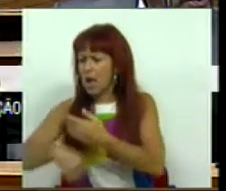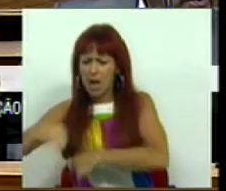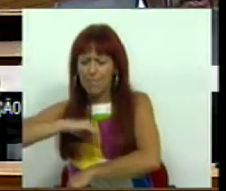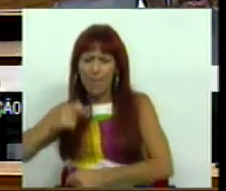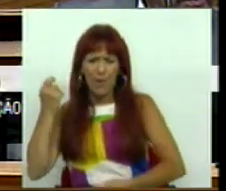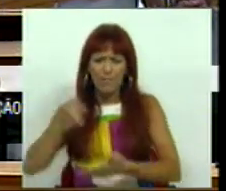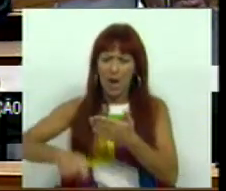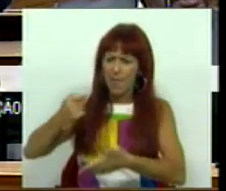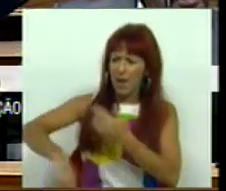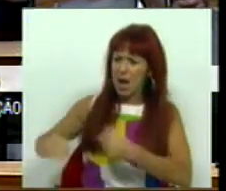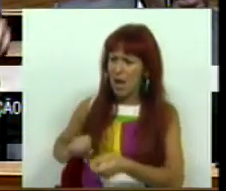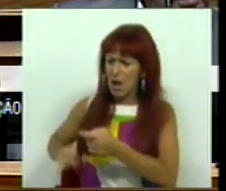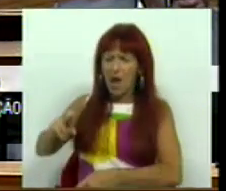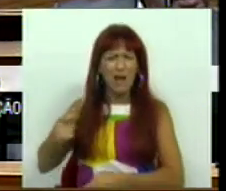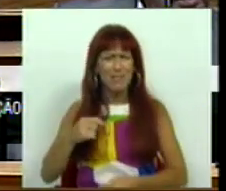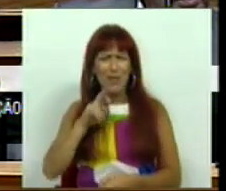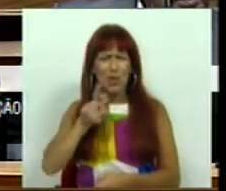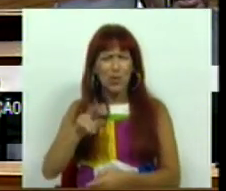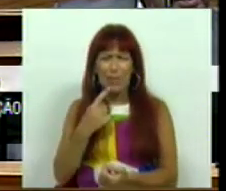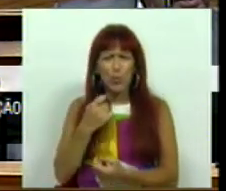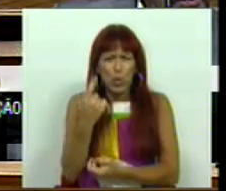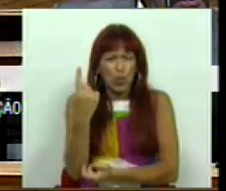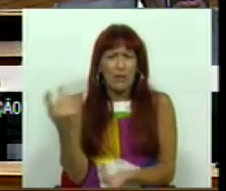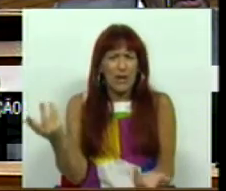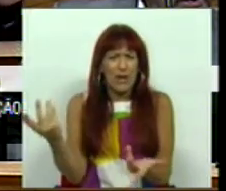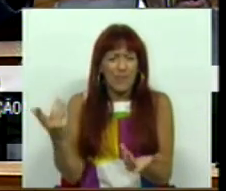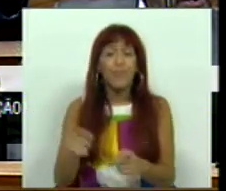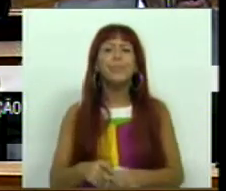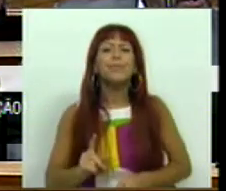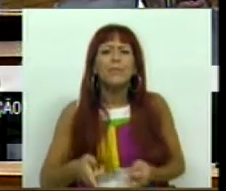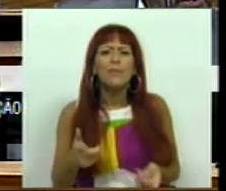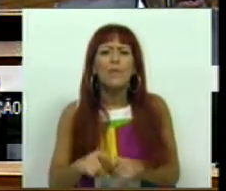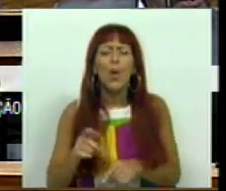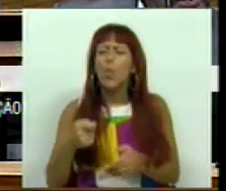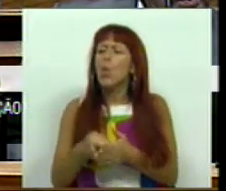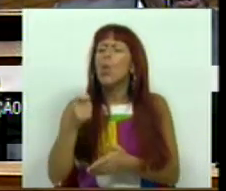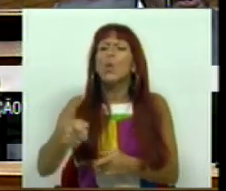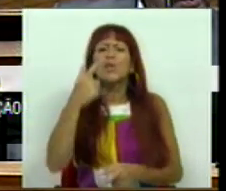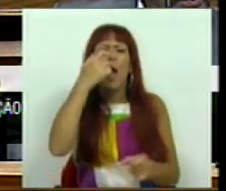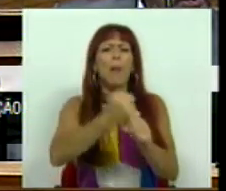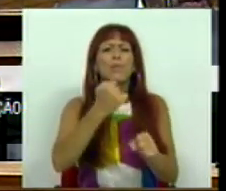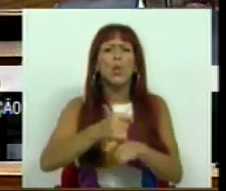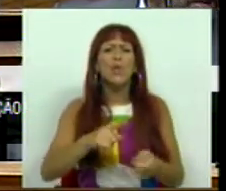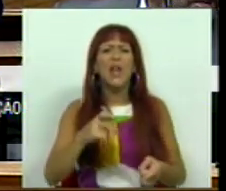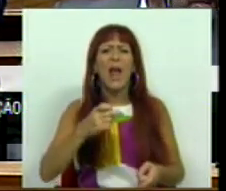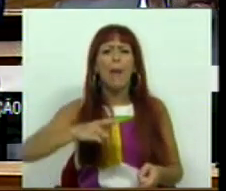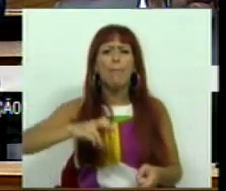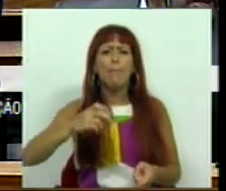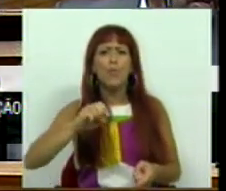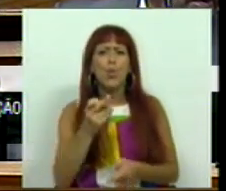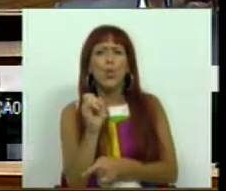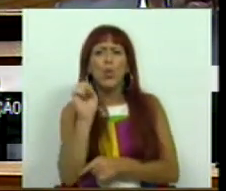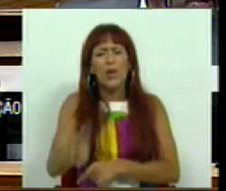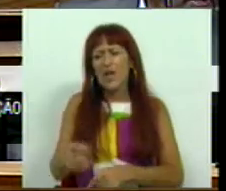taxação do capital, mas não conseguiu responder a uma pergunta concreta. Afinal, quanto paga o trabalhador Américo Amorim para o